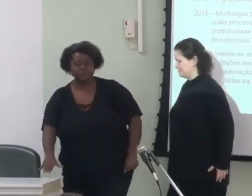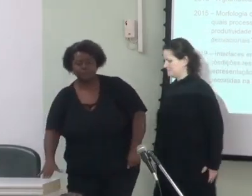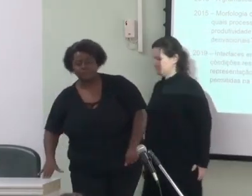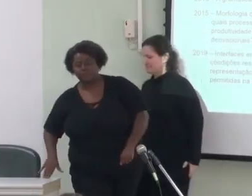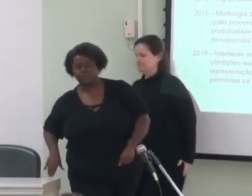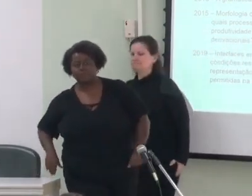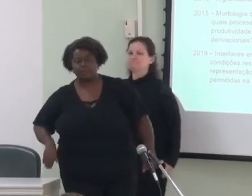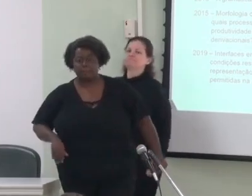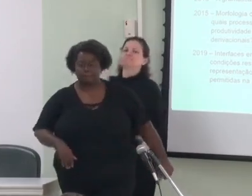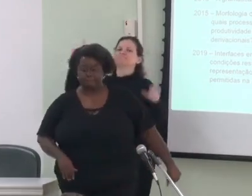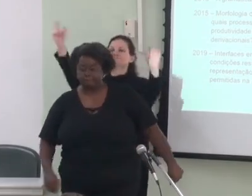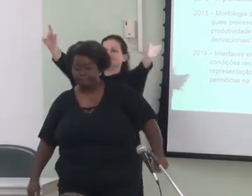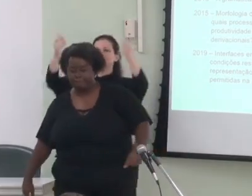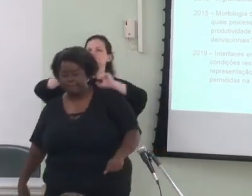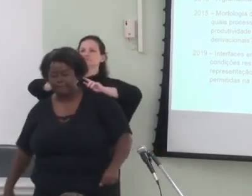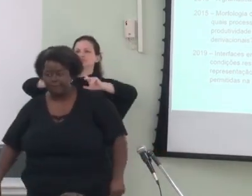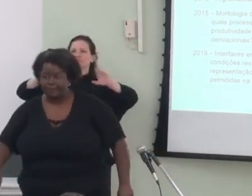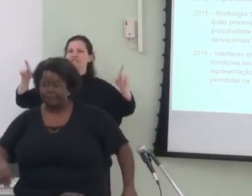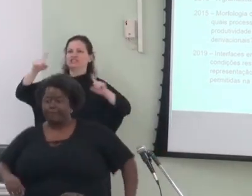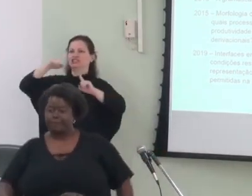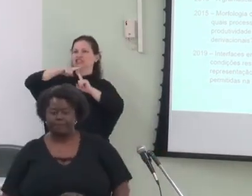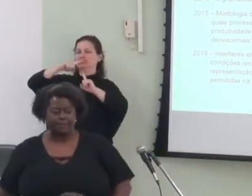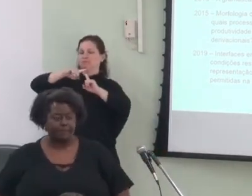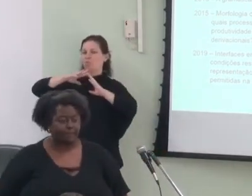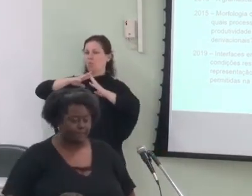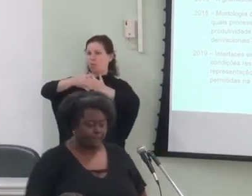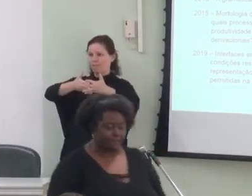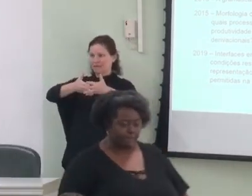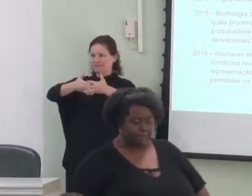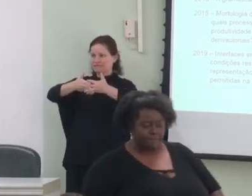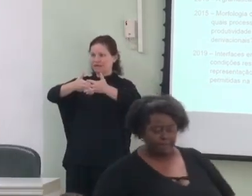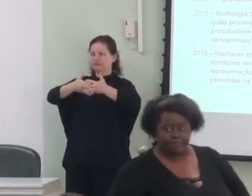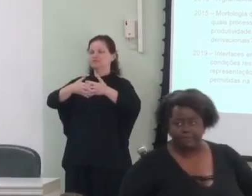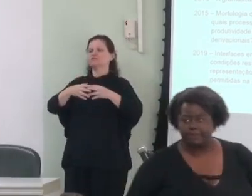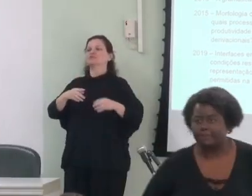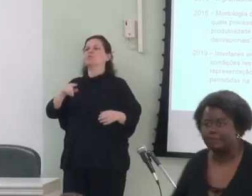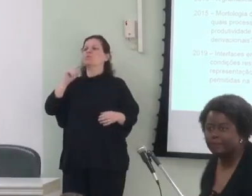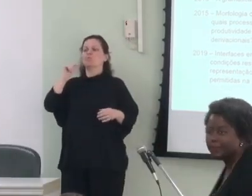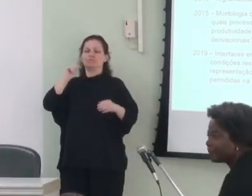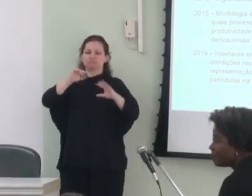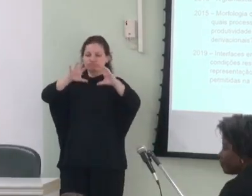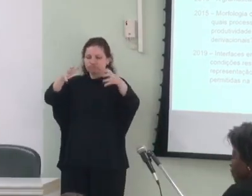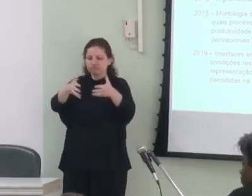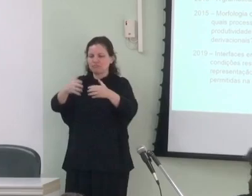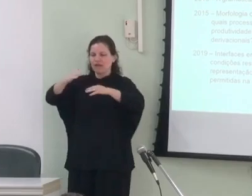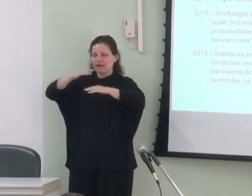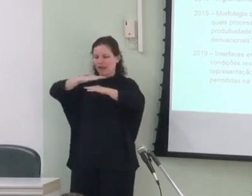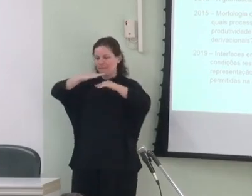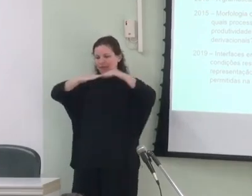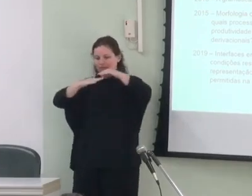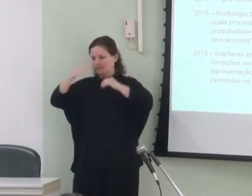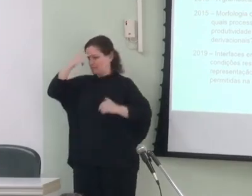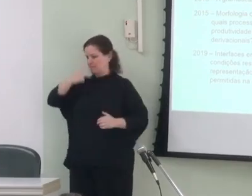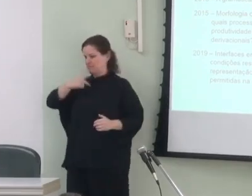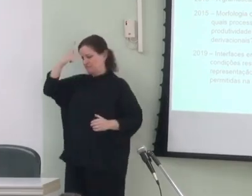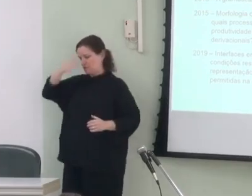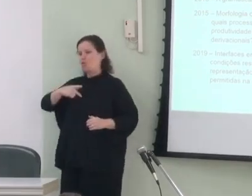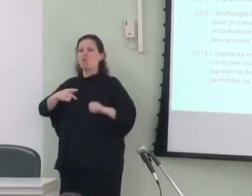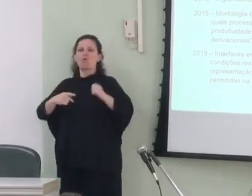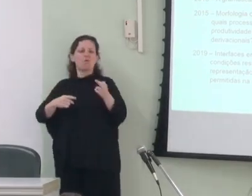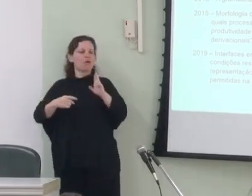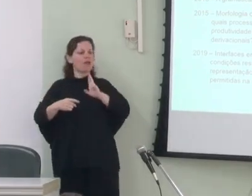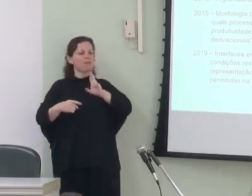diferentes tipos e complexidade, que têm escopo sobre uma camada interpessoal ou representacional